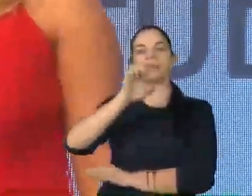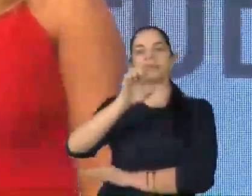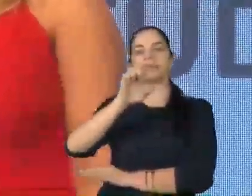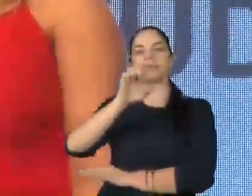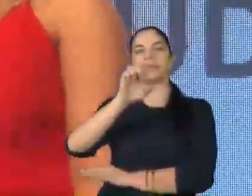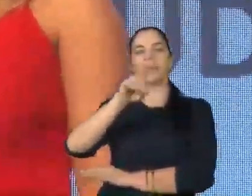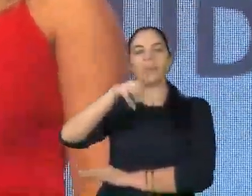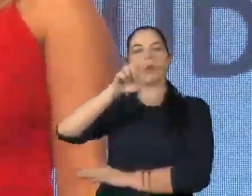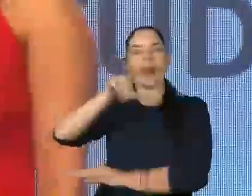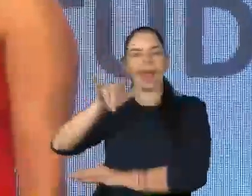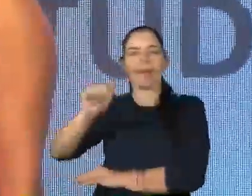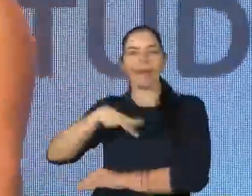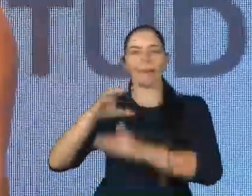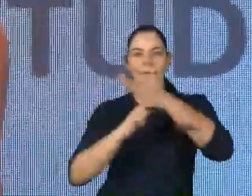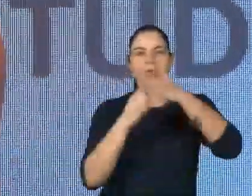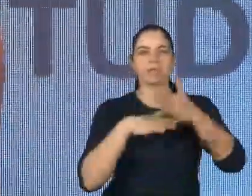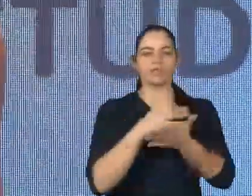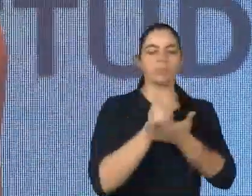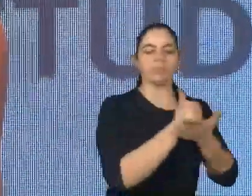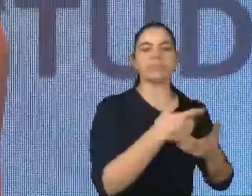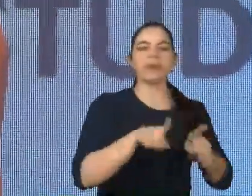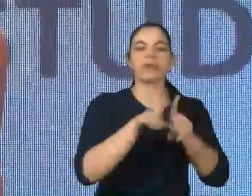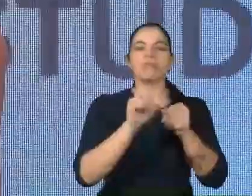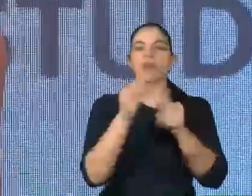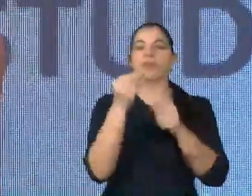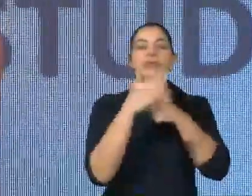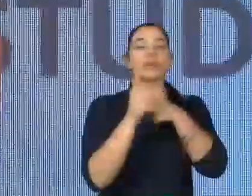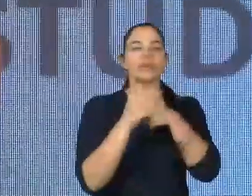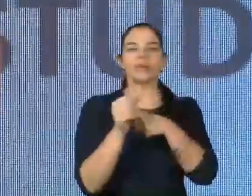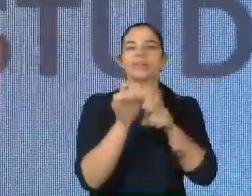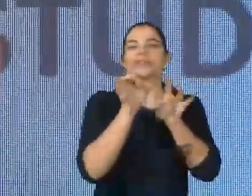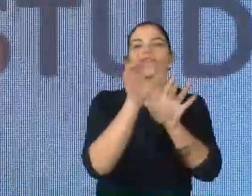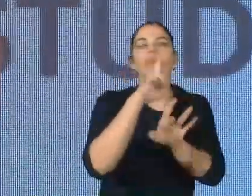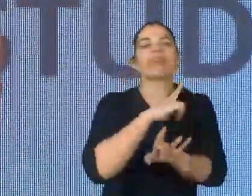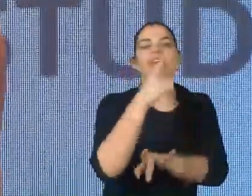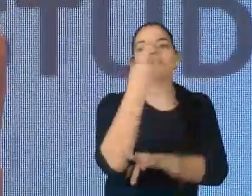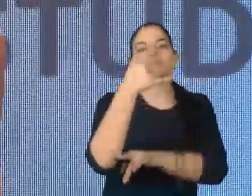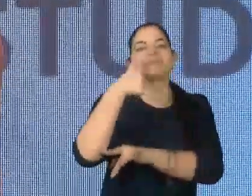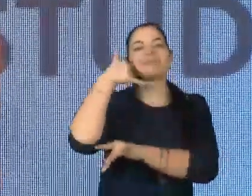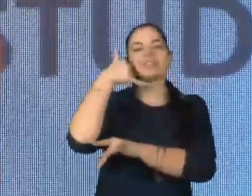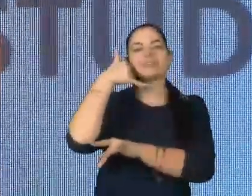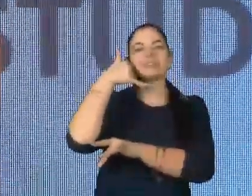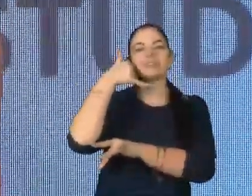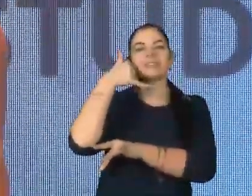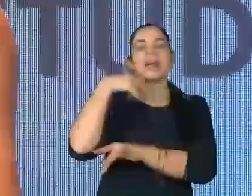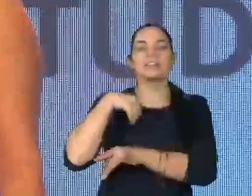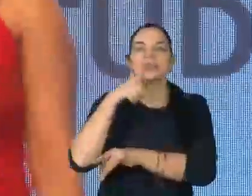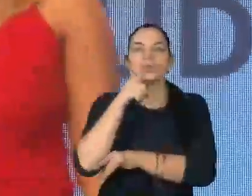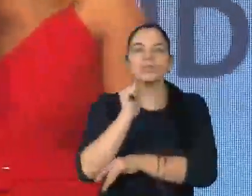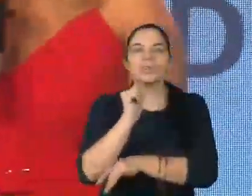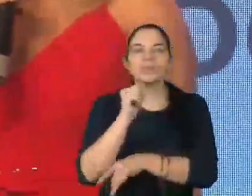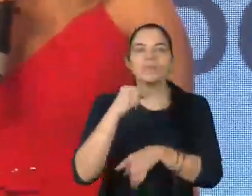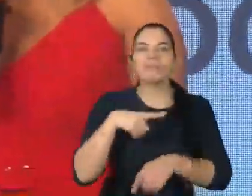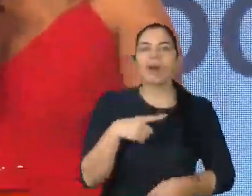uma criança para fazer atendimento, muito querida, e eles só têm um celular. Foi possível. Sabe